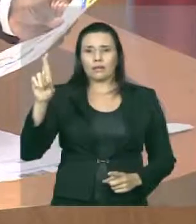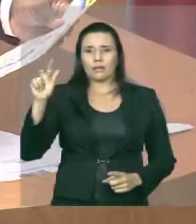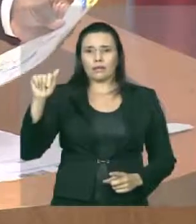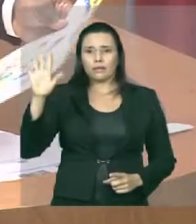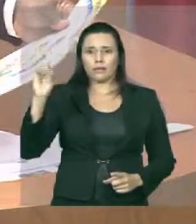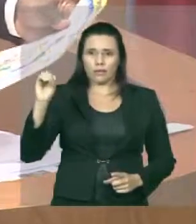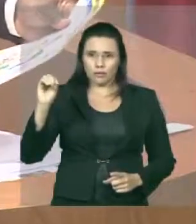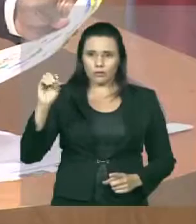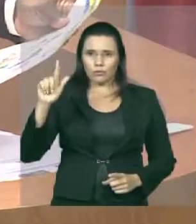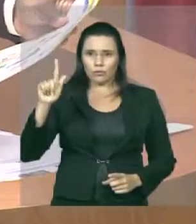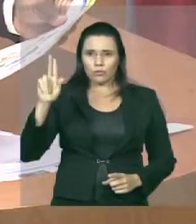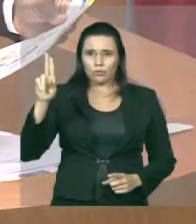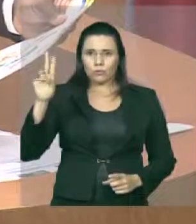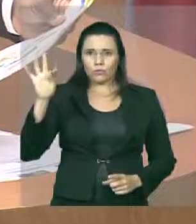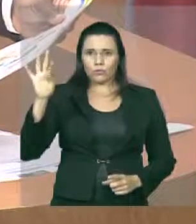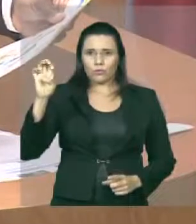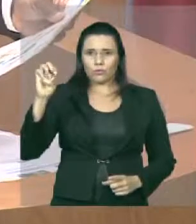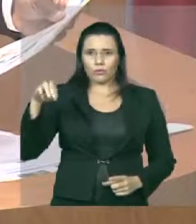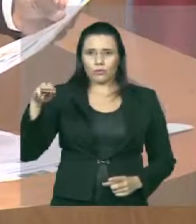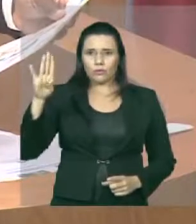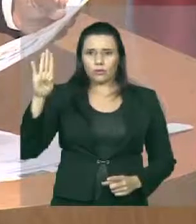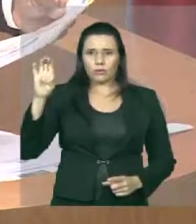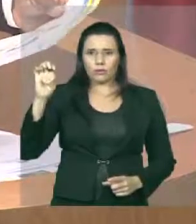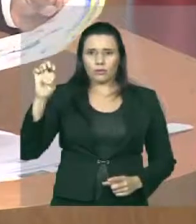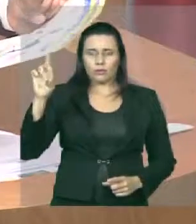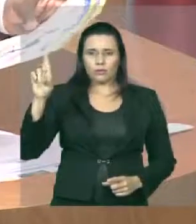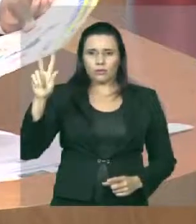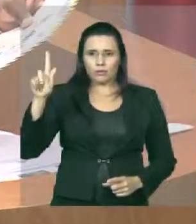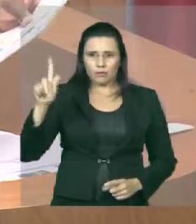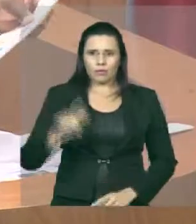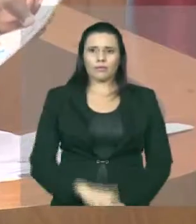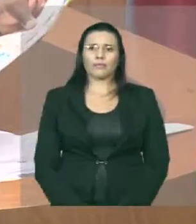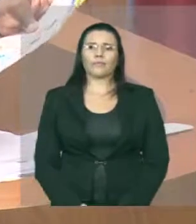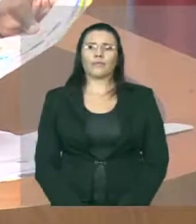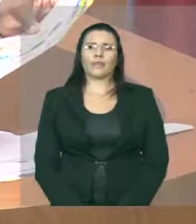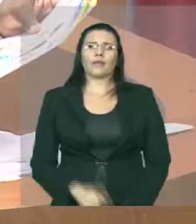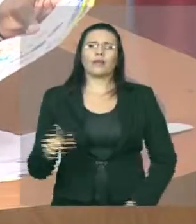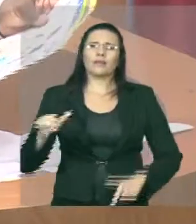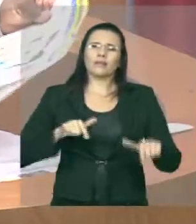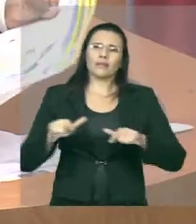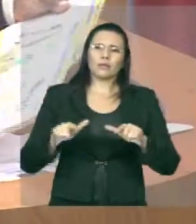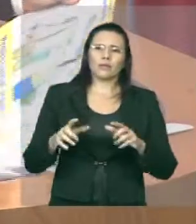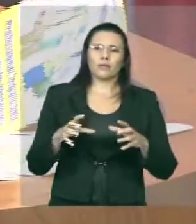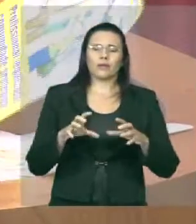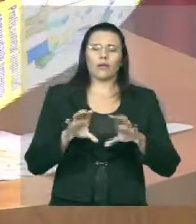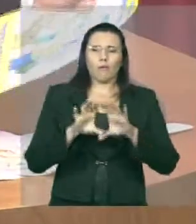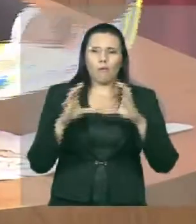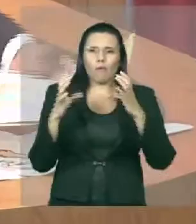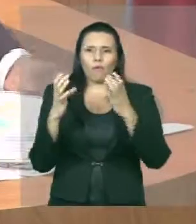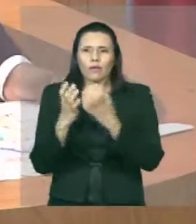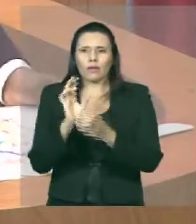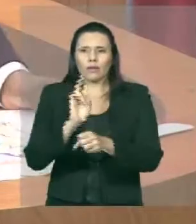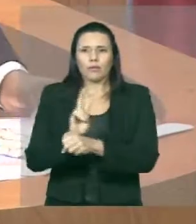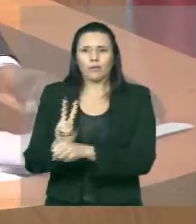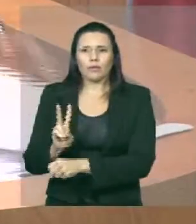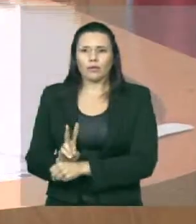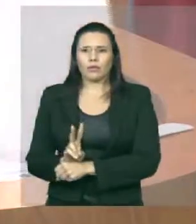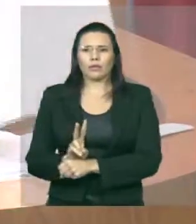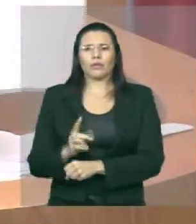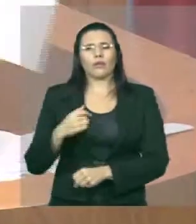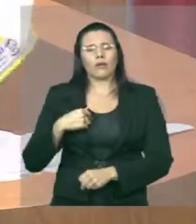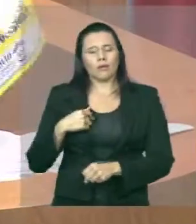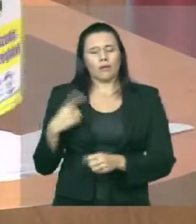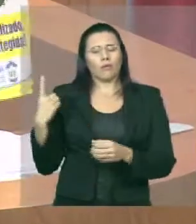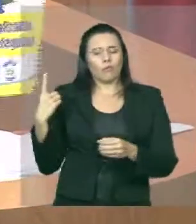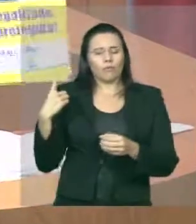que está trabalhando na profissão legalizada, comunidade protegida. Daqui a pouco nós vamos estar conversando.